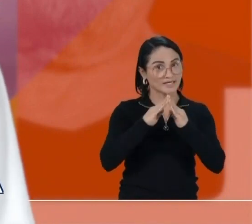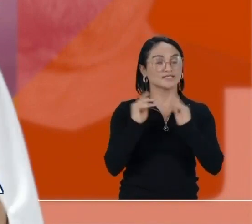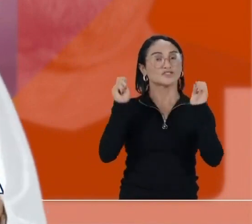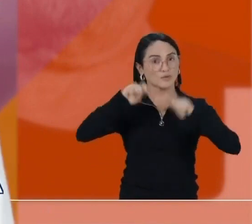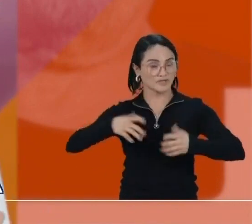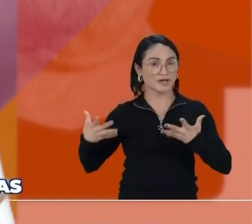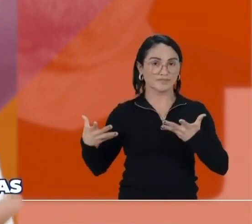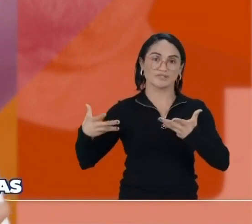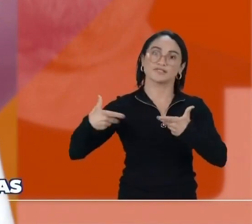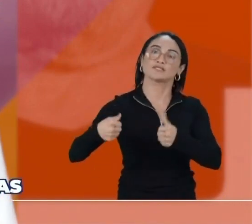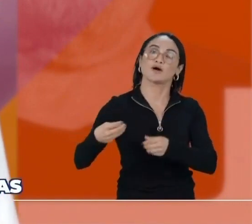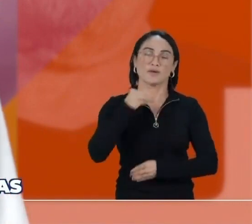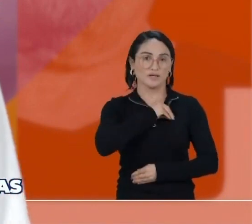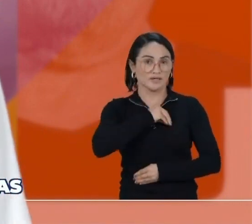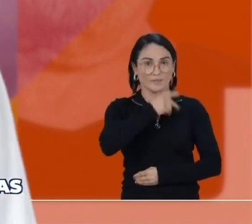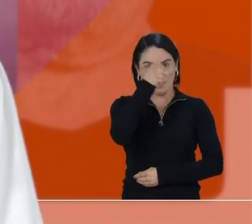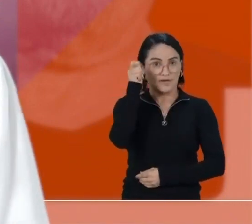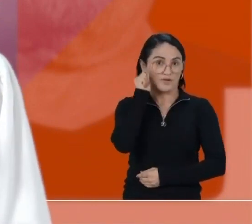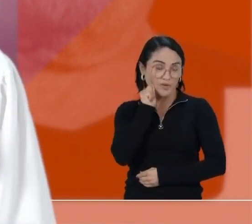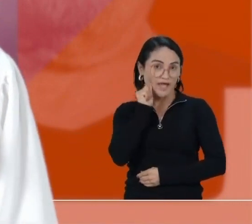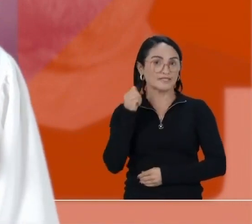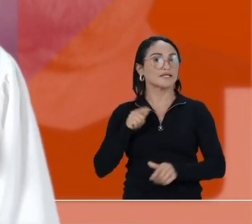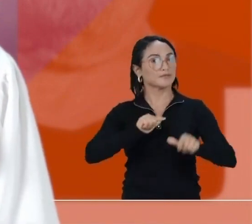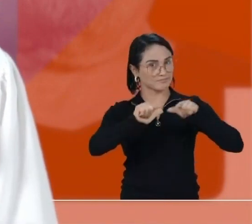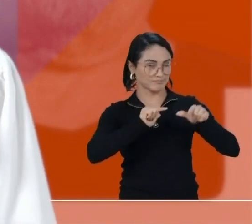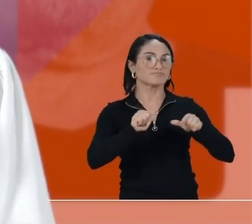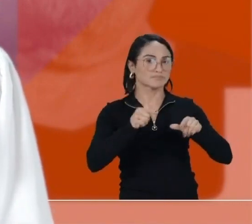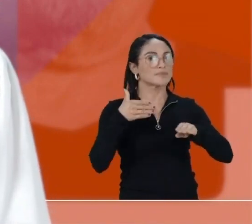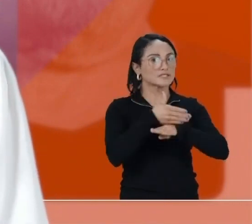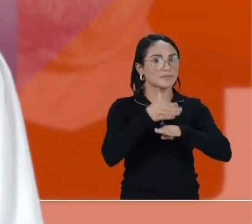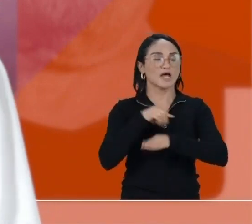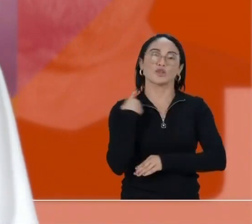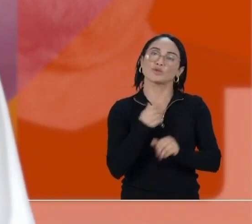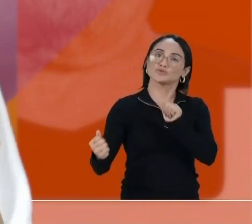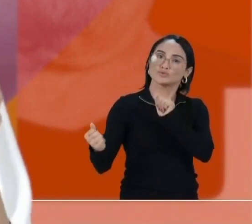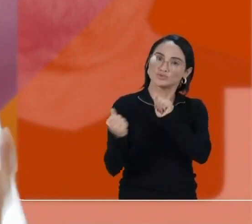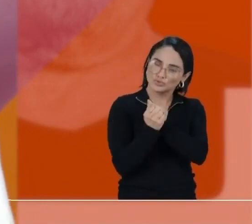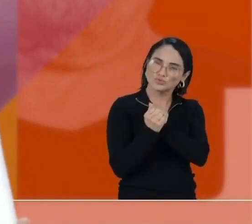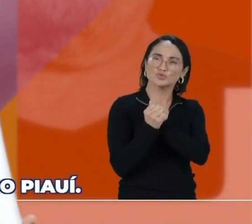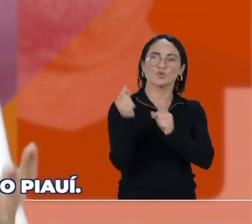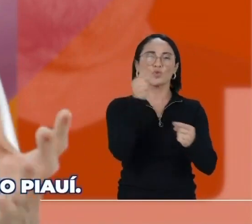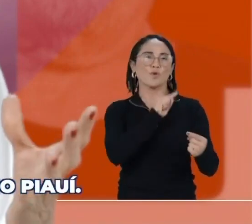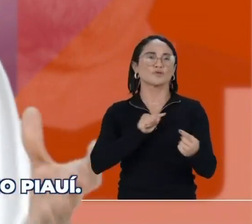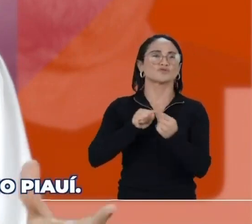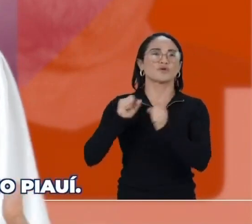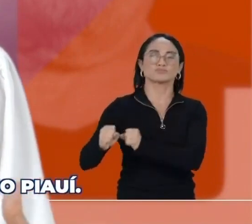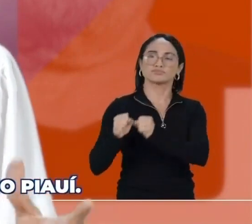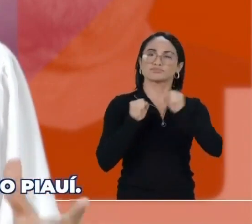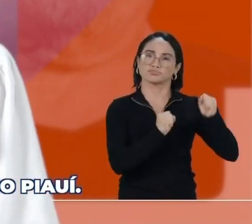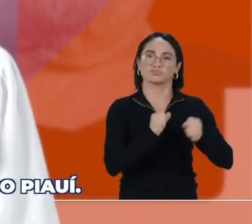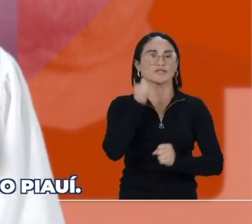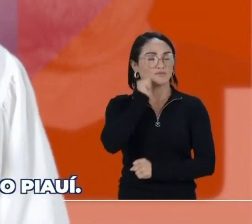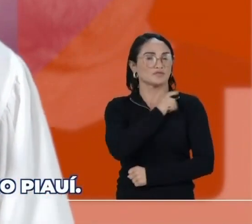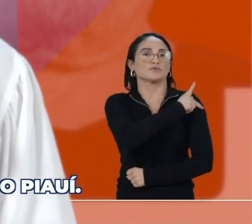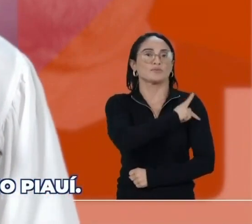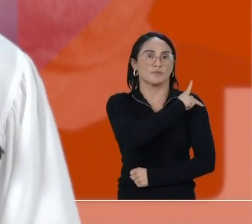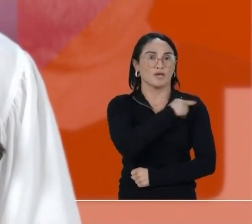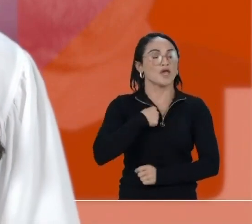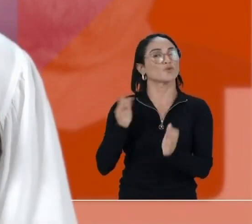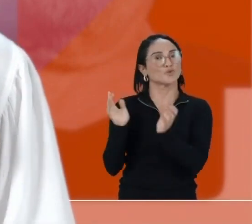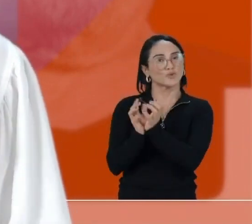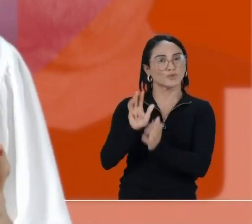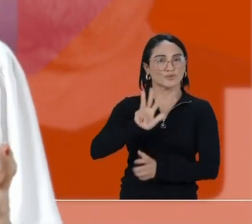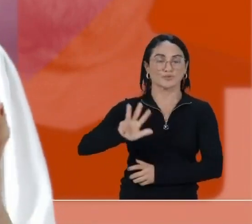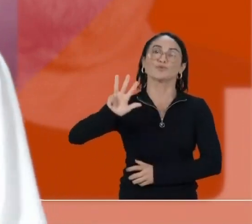emprego e renda para as mulheres serem inseridas no mercado de trabalho. Vamos trabalhar juntas pelo empoderamento das mulheres no Piauí.